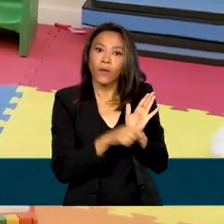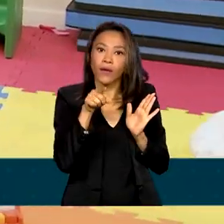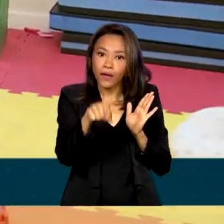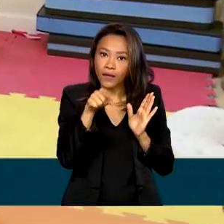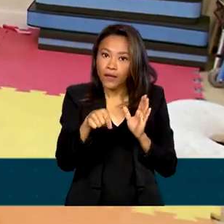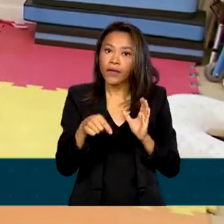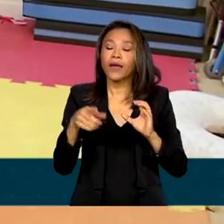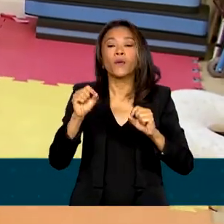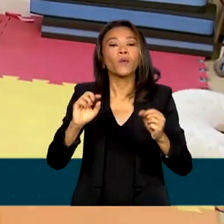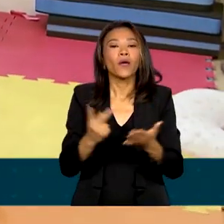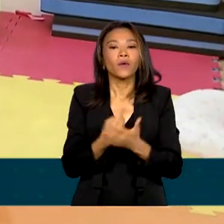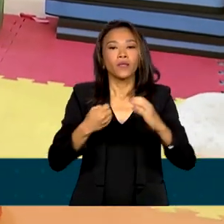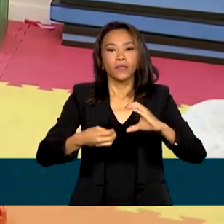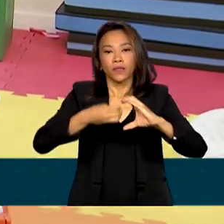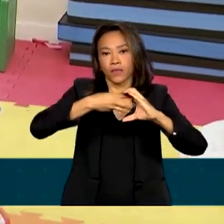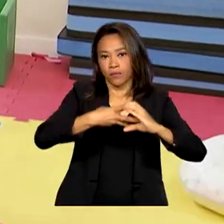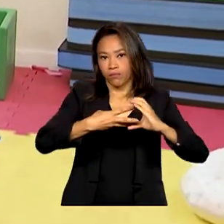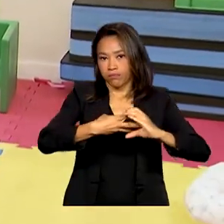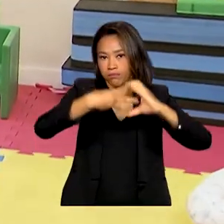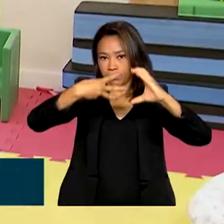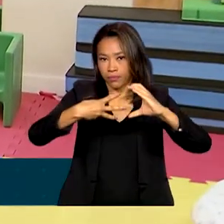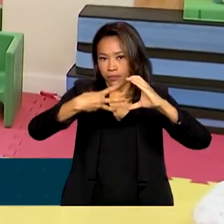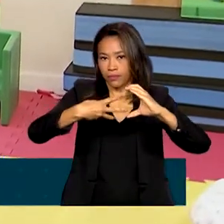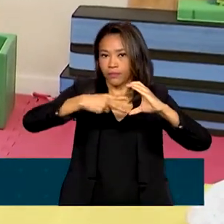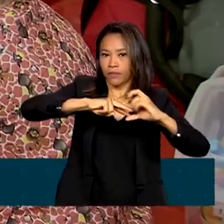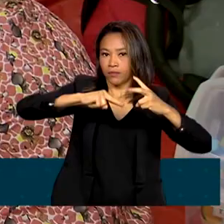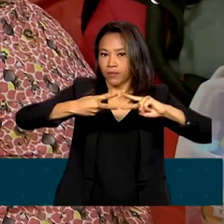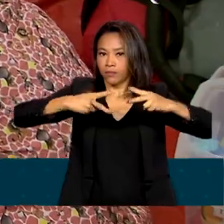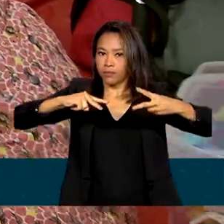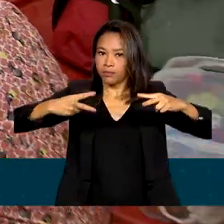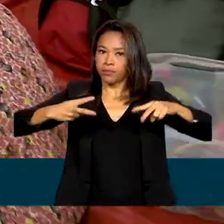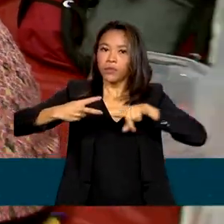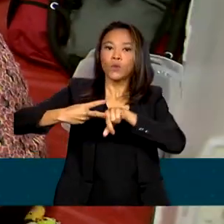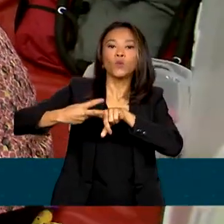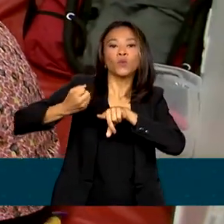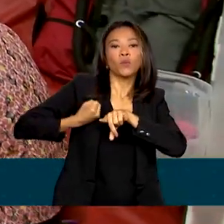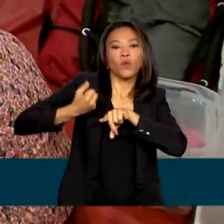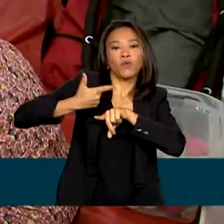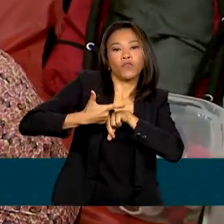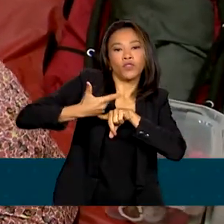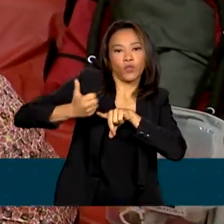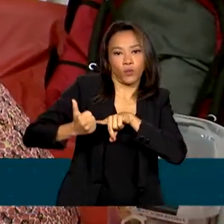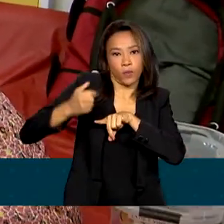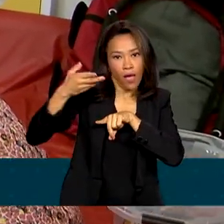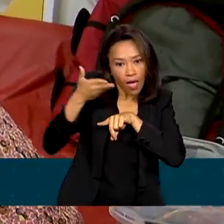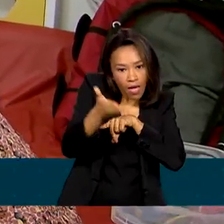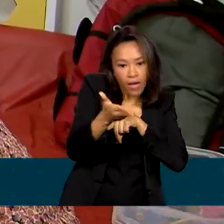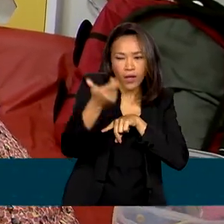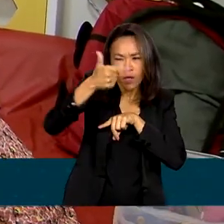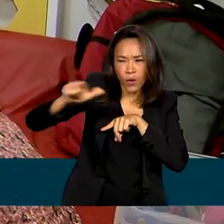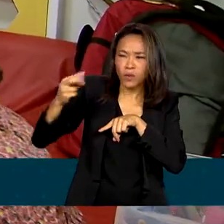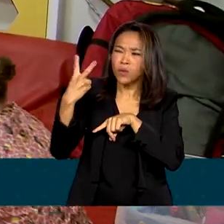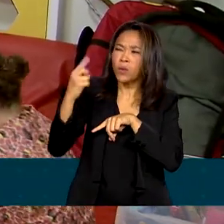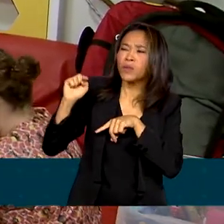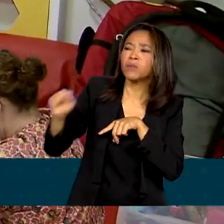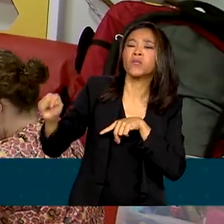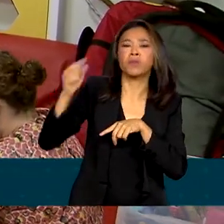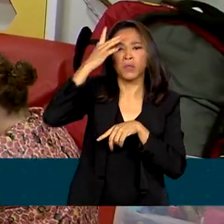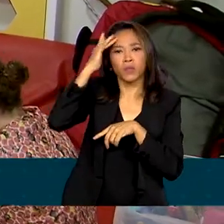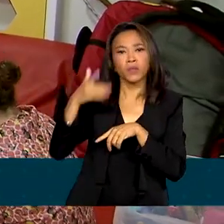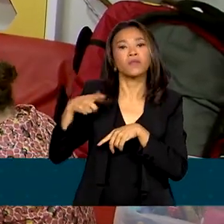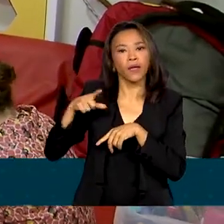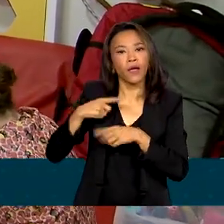genética causada por uma anomalia no cromossomo 21. Ela e outras duas mil pessoas são atendidas por